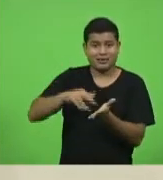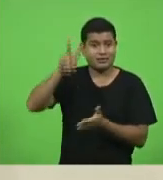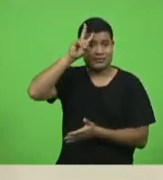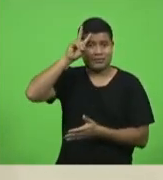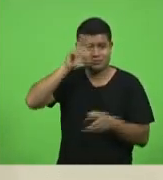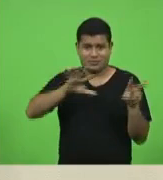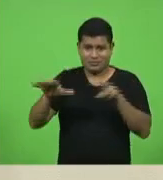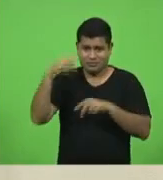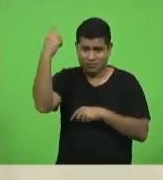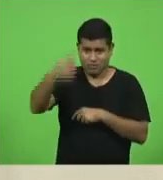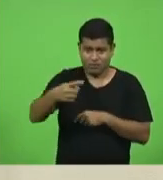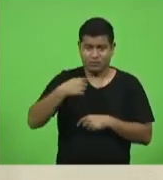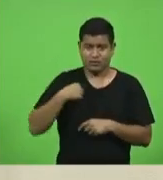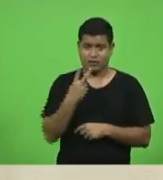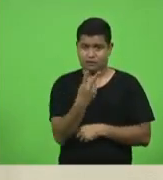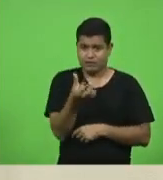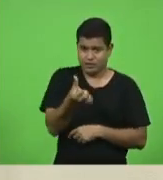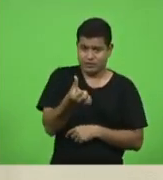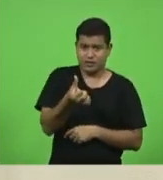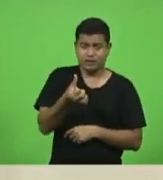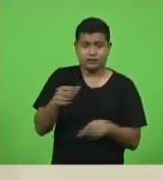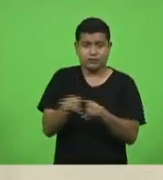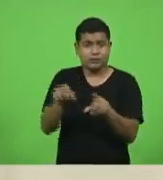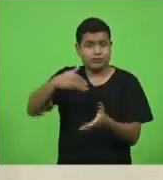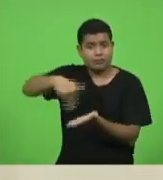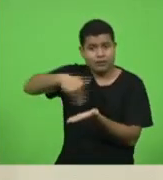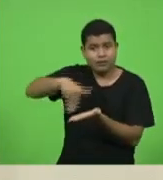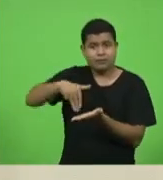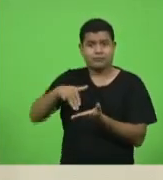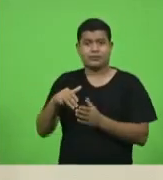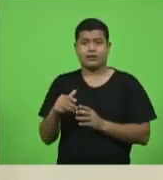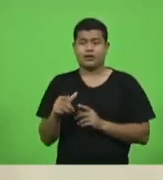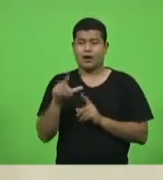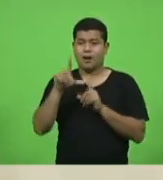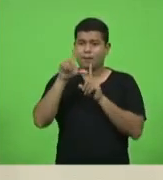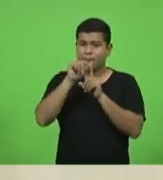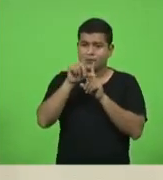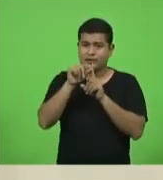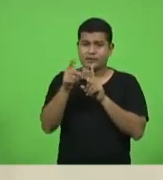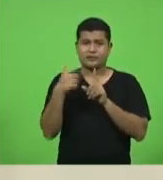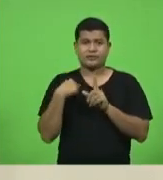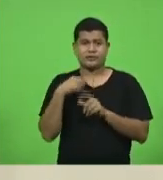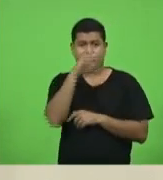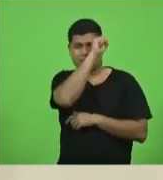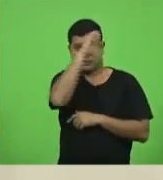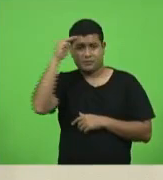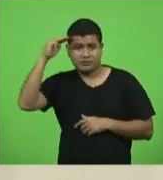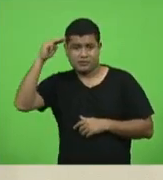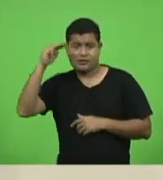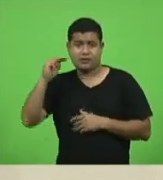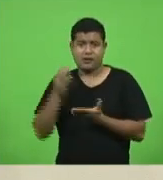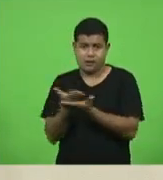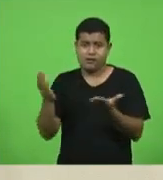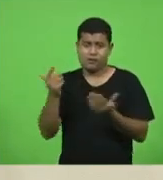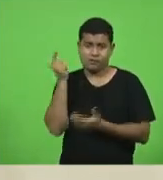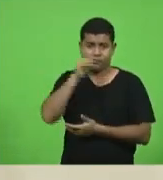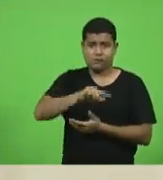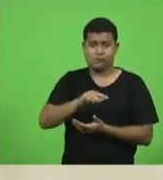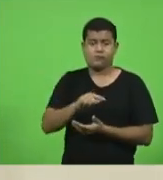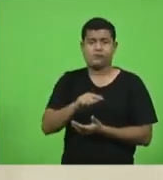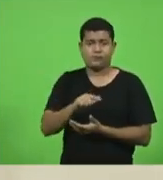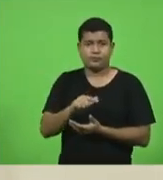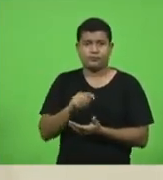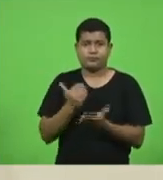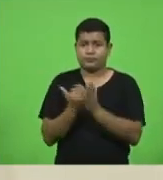leitos. Maravilha, Pinhalzinho, São Miguel, estão abrindo mais leitos. São Miguel é no hospital